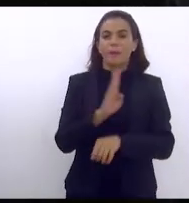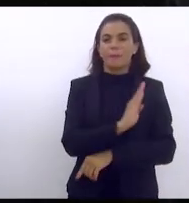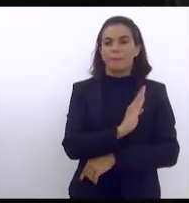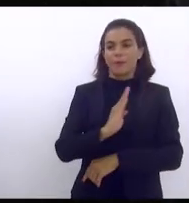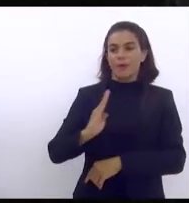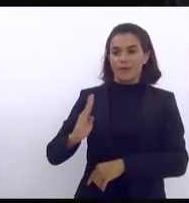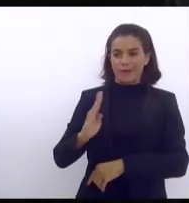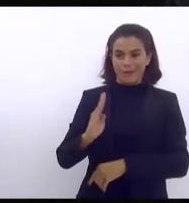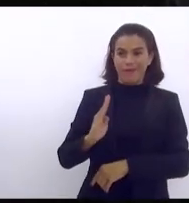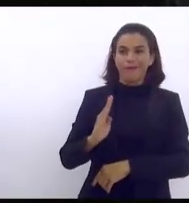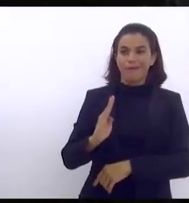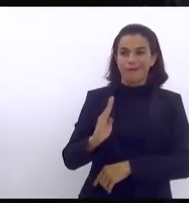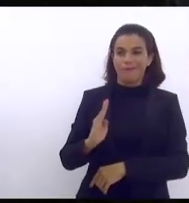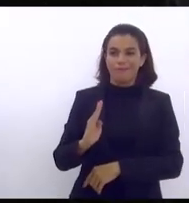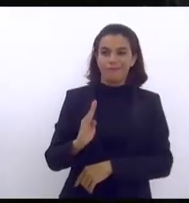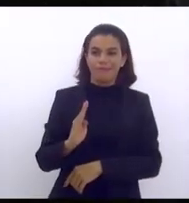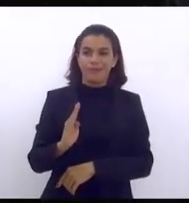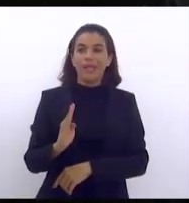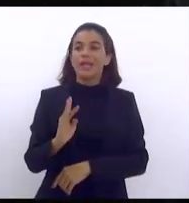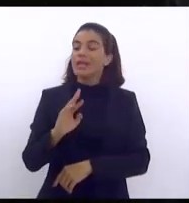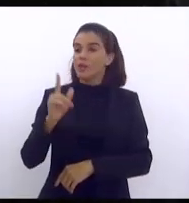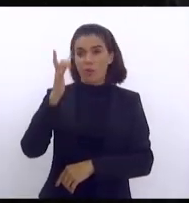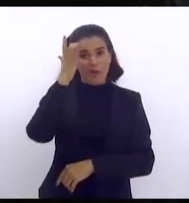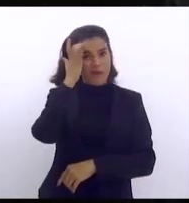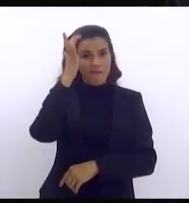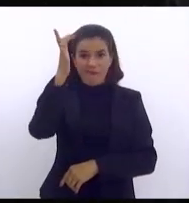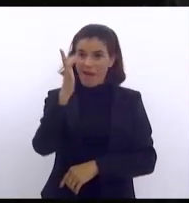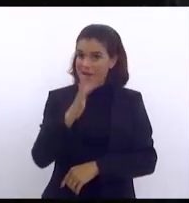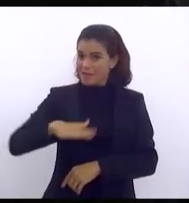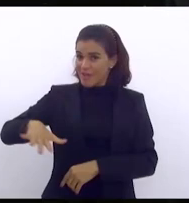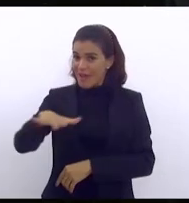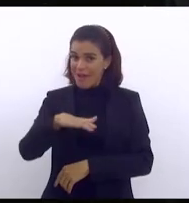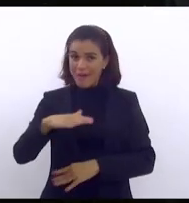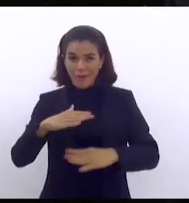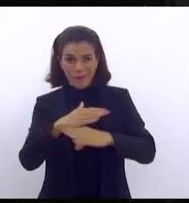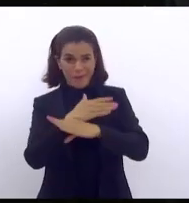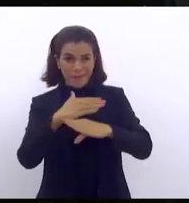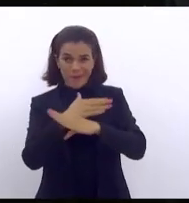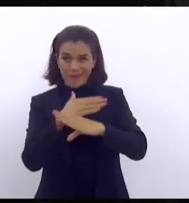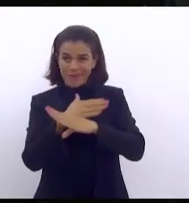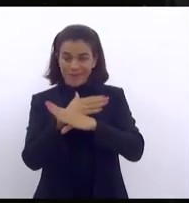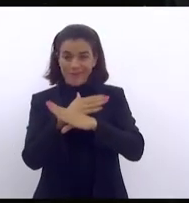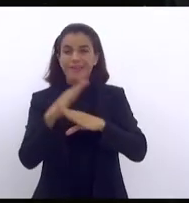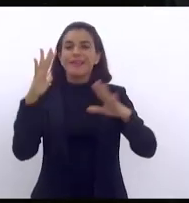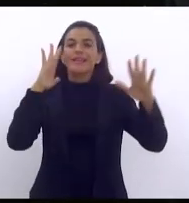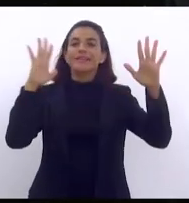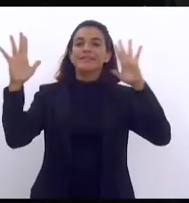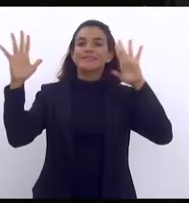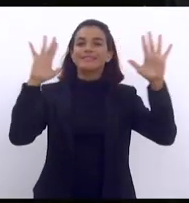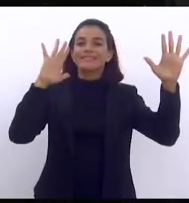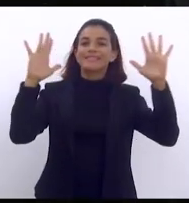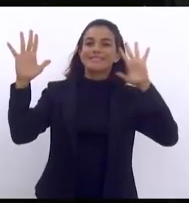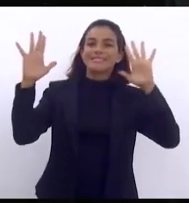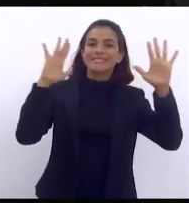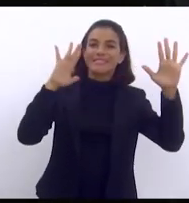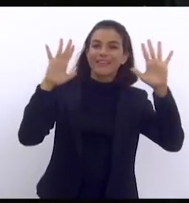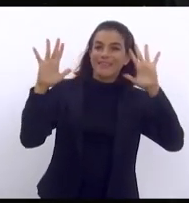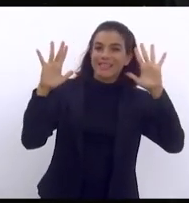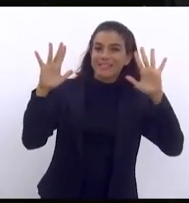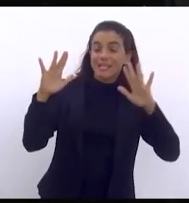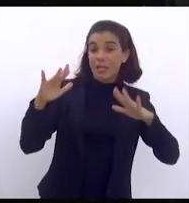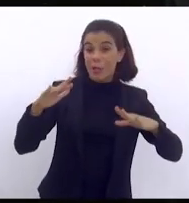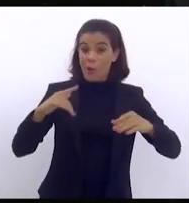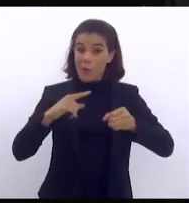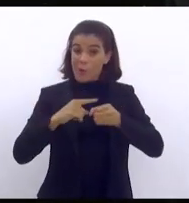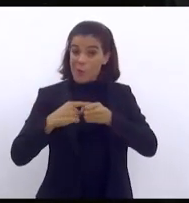e não era fácil nos perímetros urbanos imagine num município como